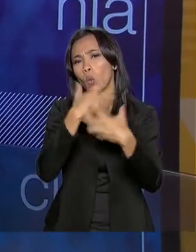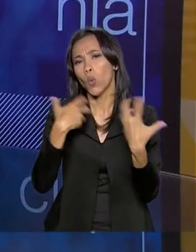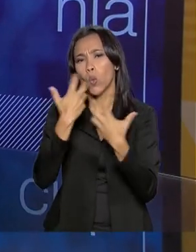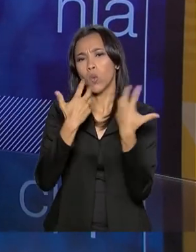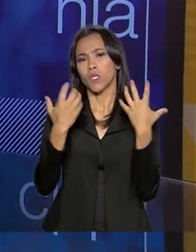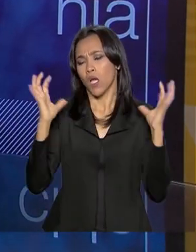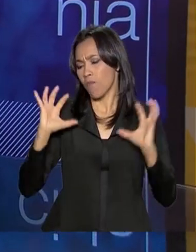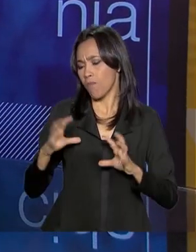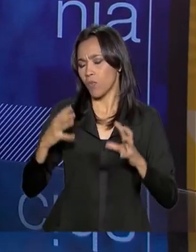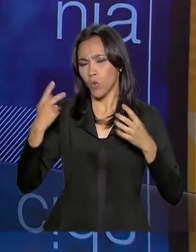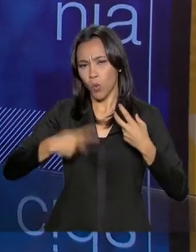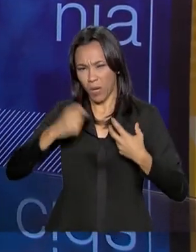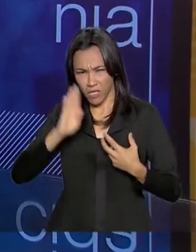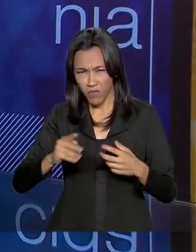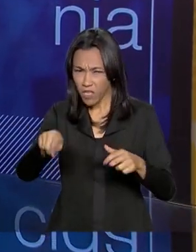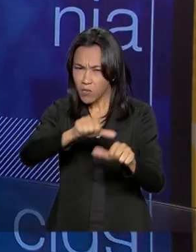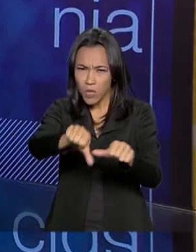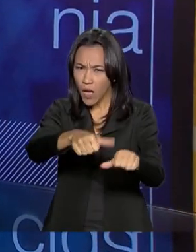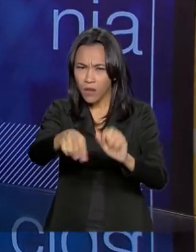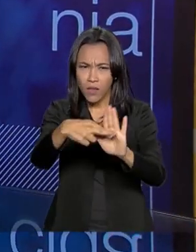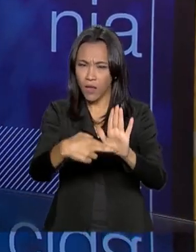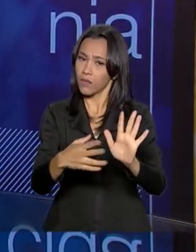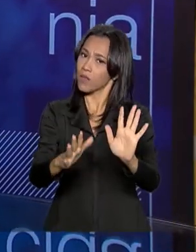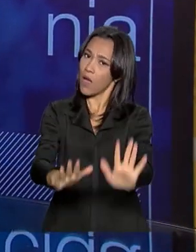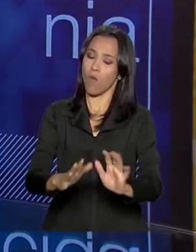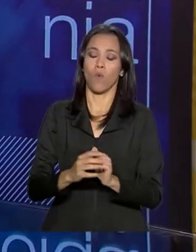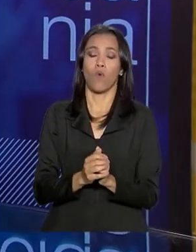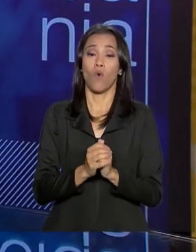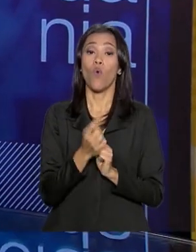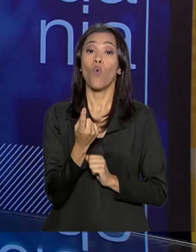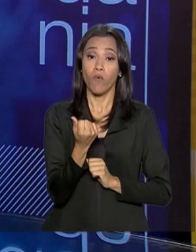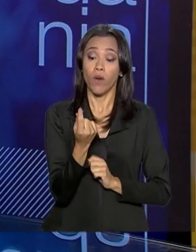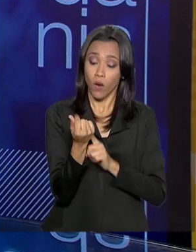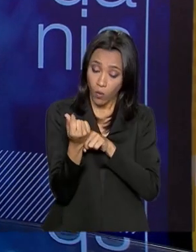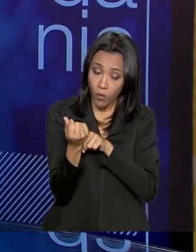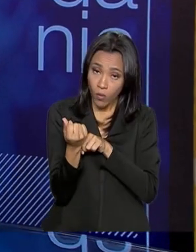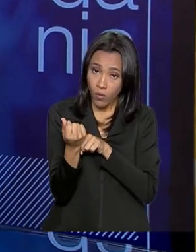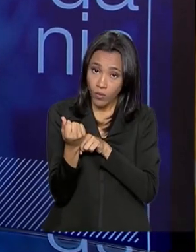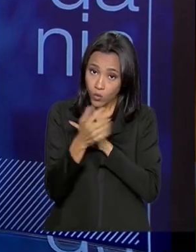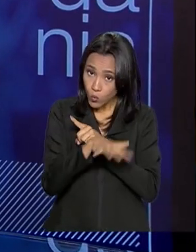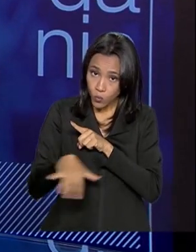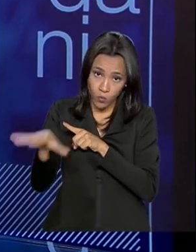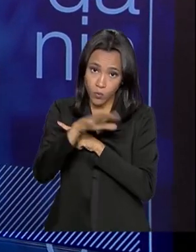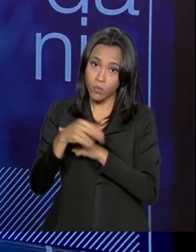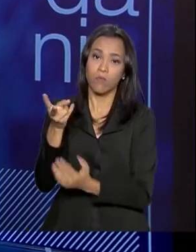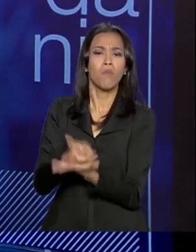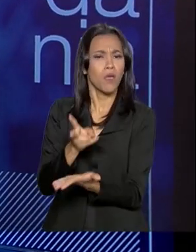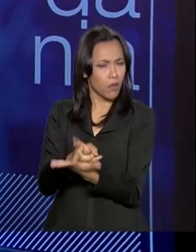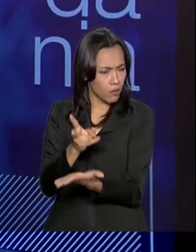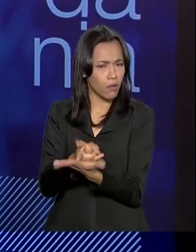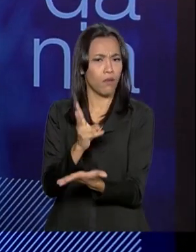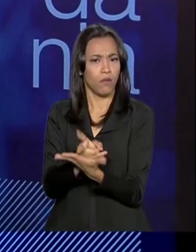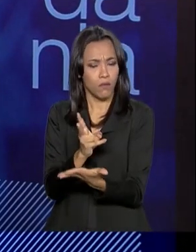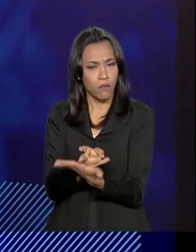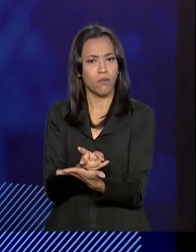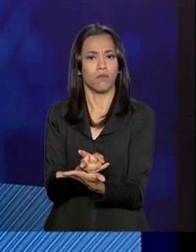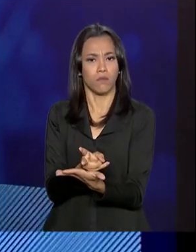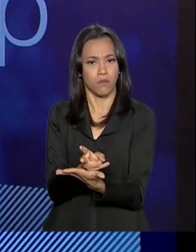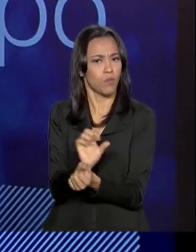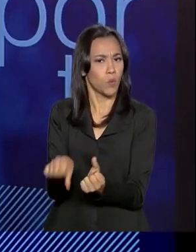mudamos as regras. Nós não mudamos o valor. O valor global é o mesmo. A lei de incentivo à cultura,